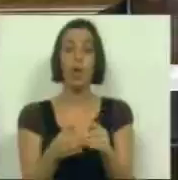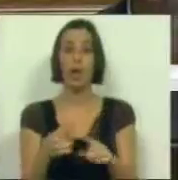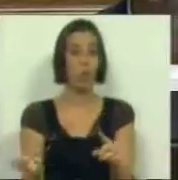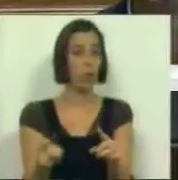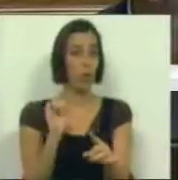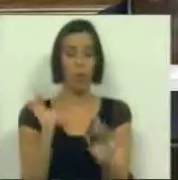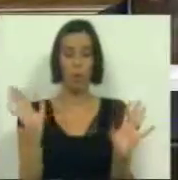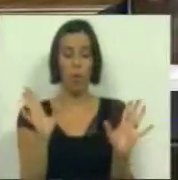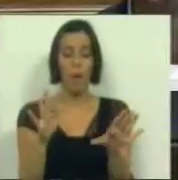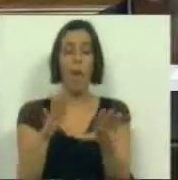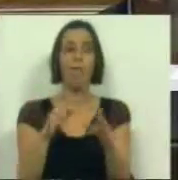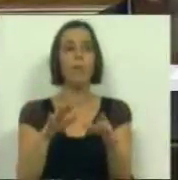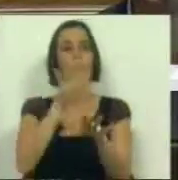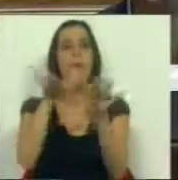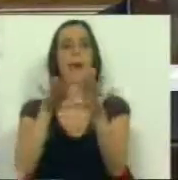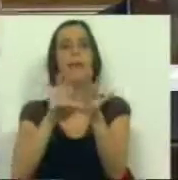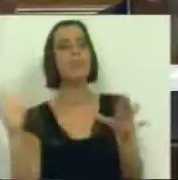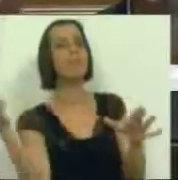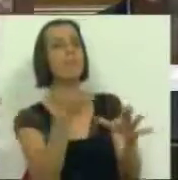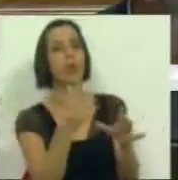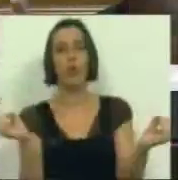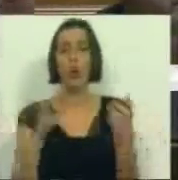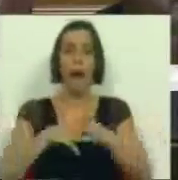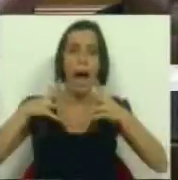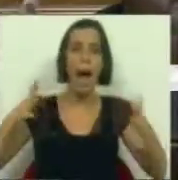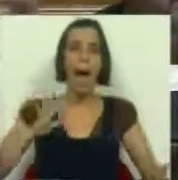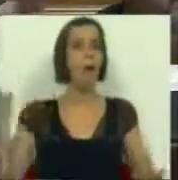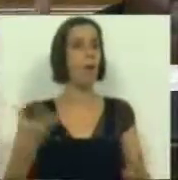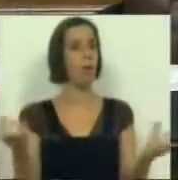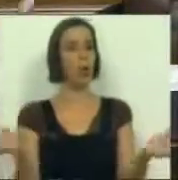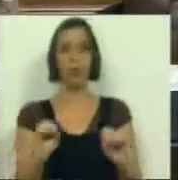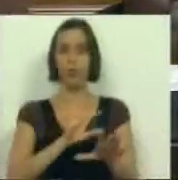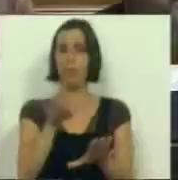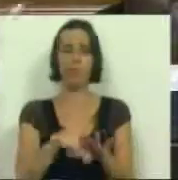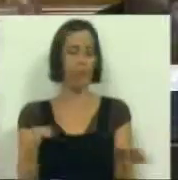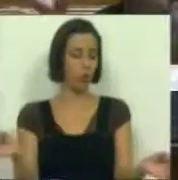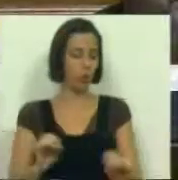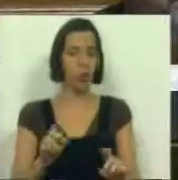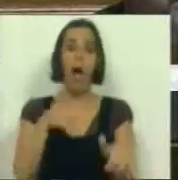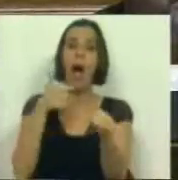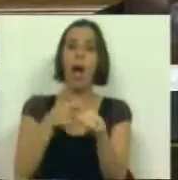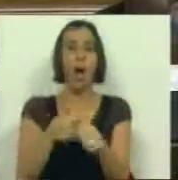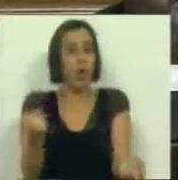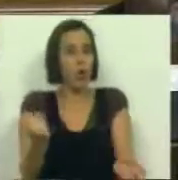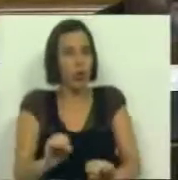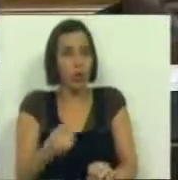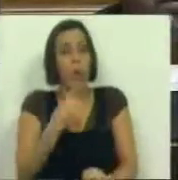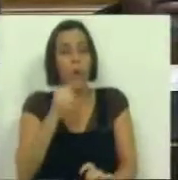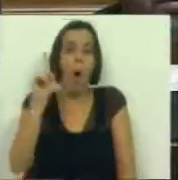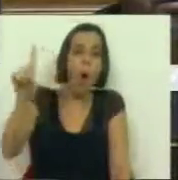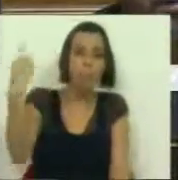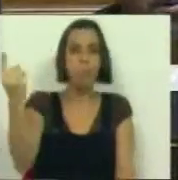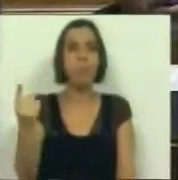foi devidamente participado. O processo não foi tão amplo, tão participado, tão acompanhado como